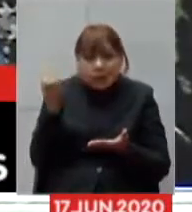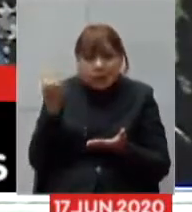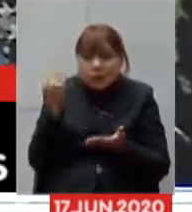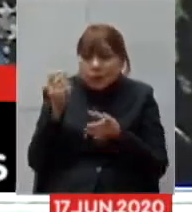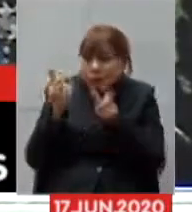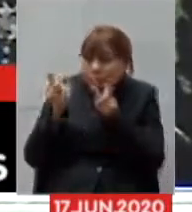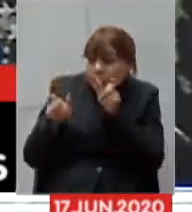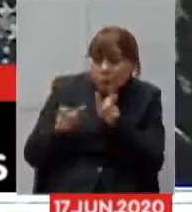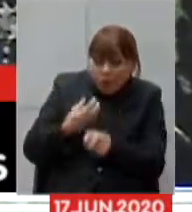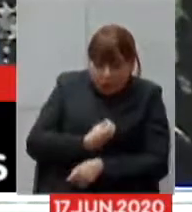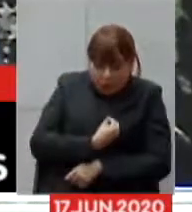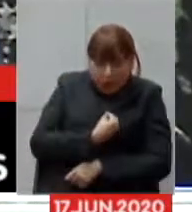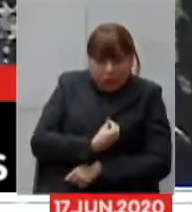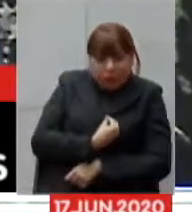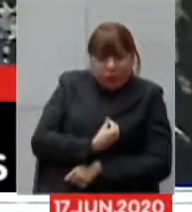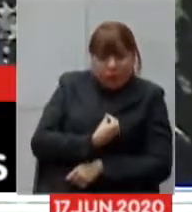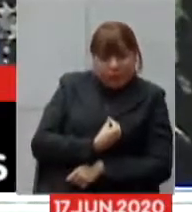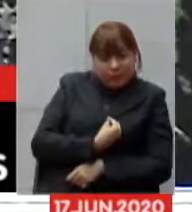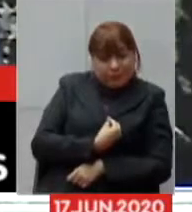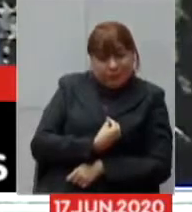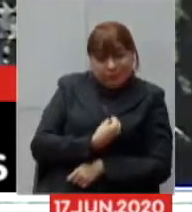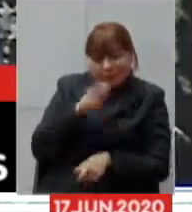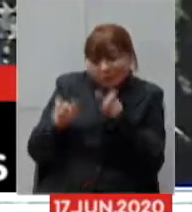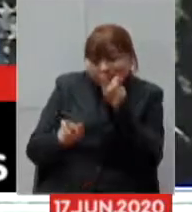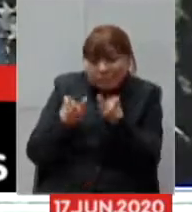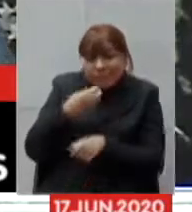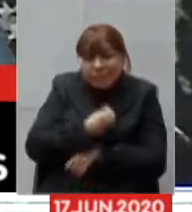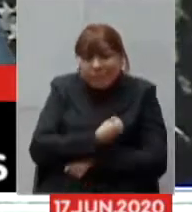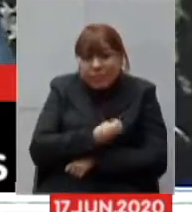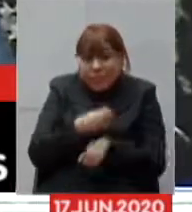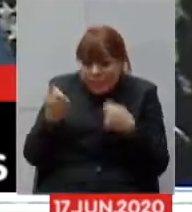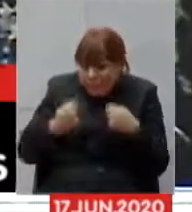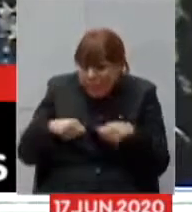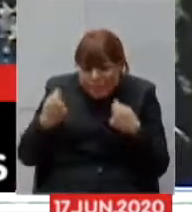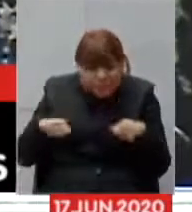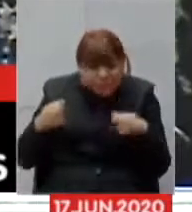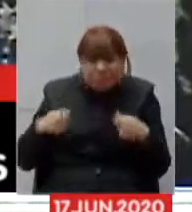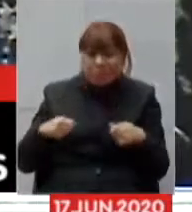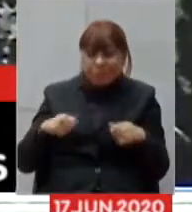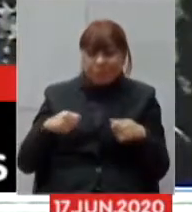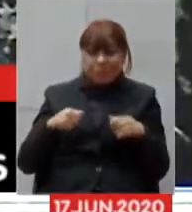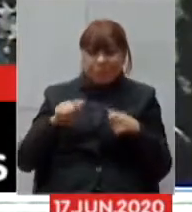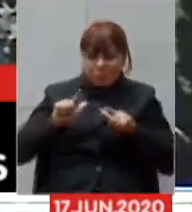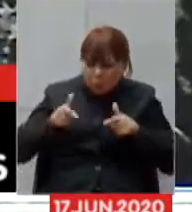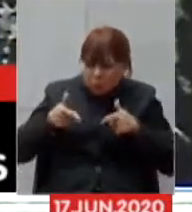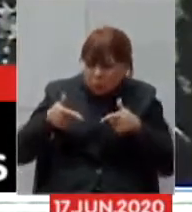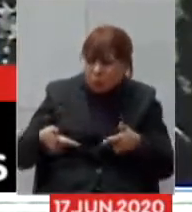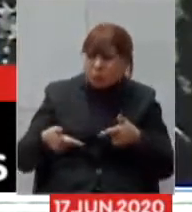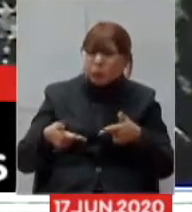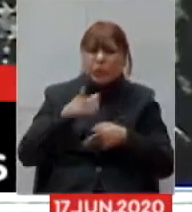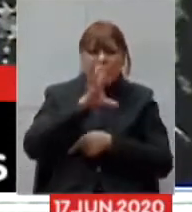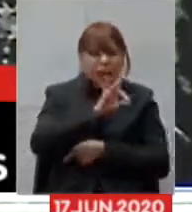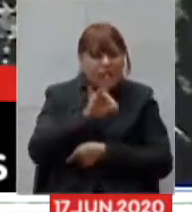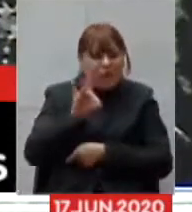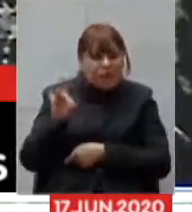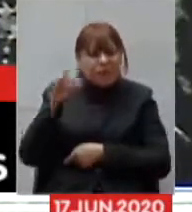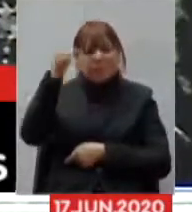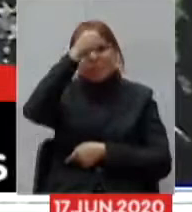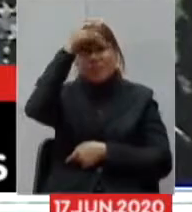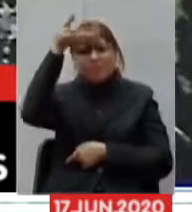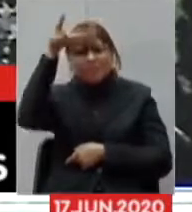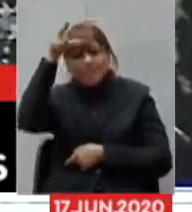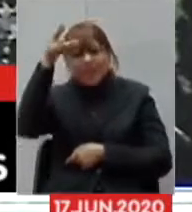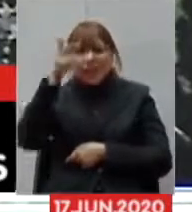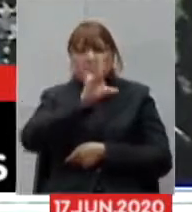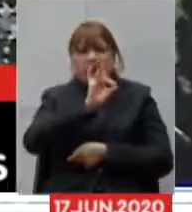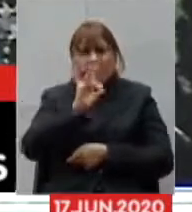e vidas que dependem muito das ações de cada prefeito de cada